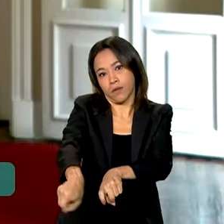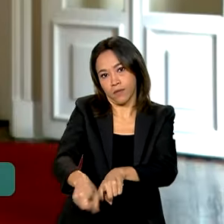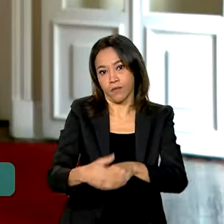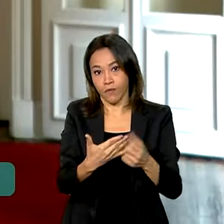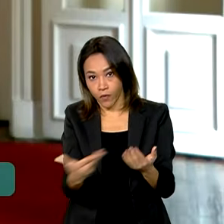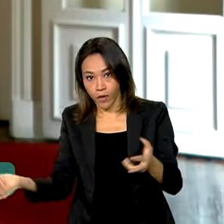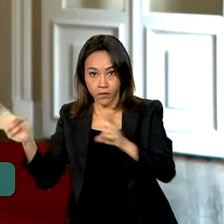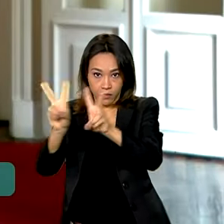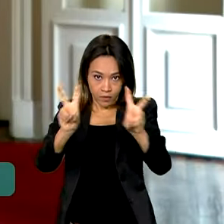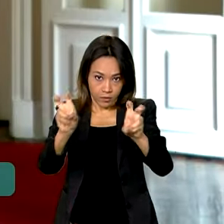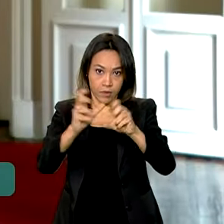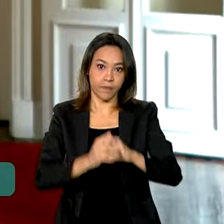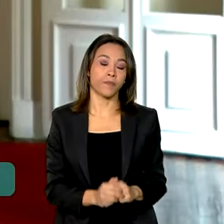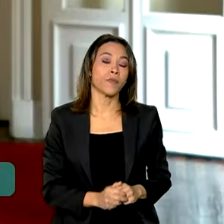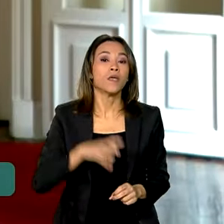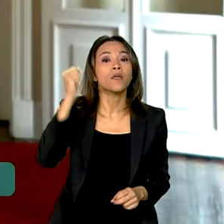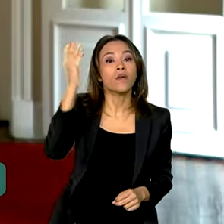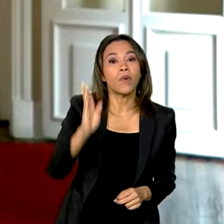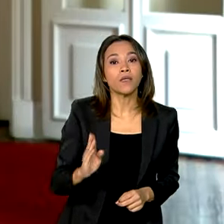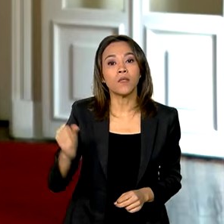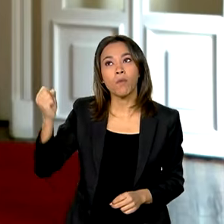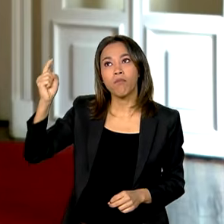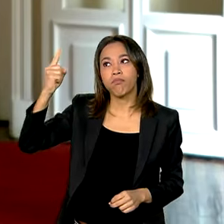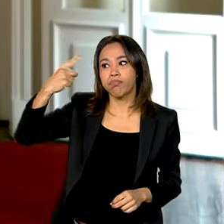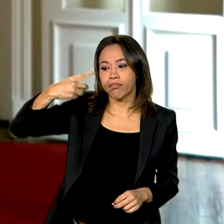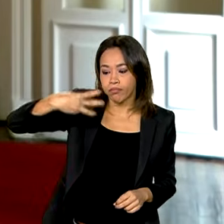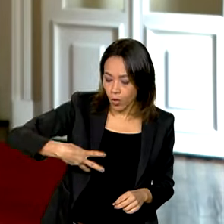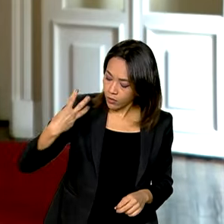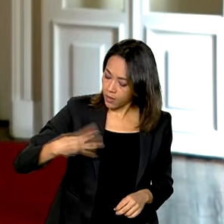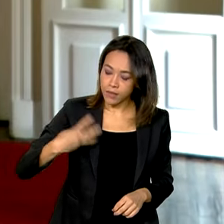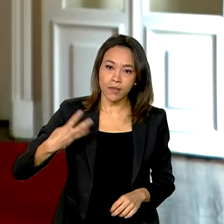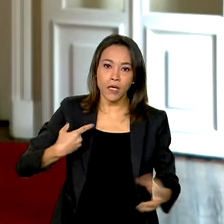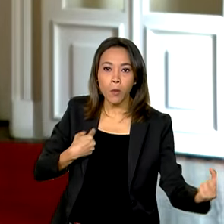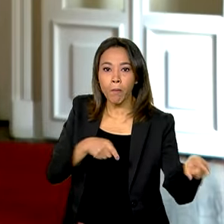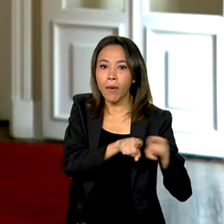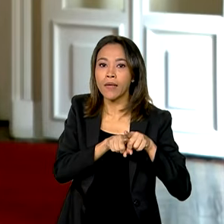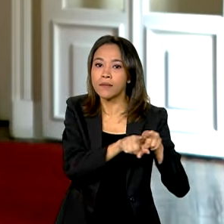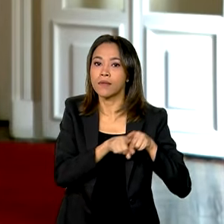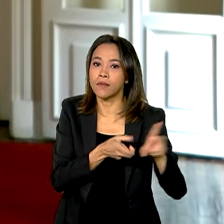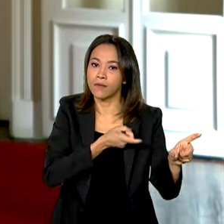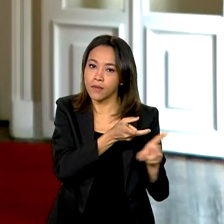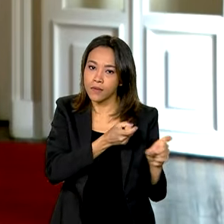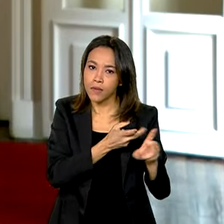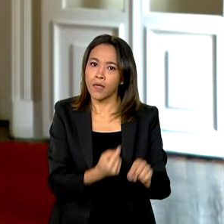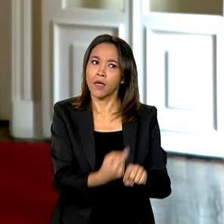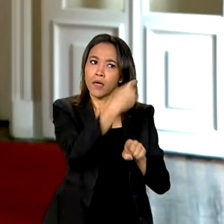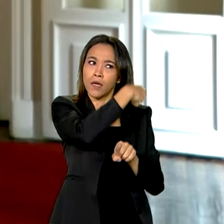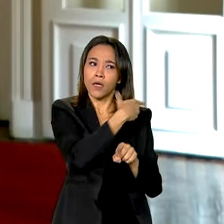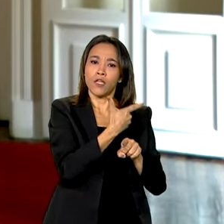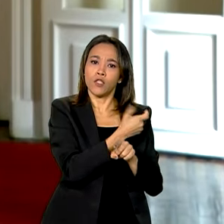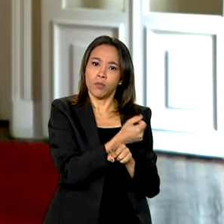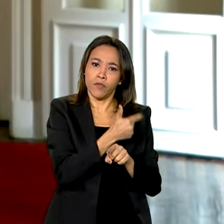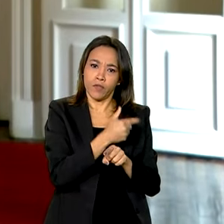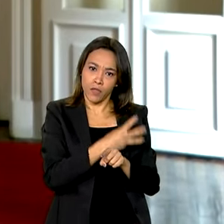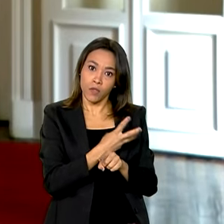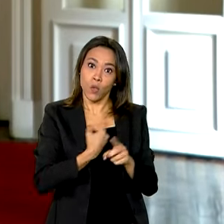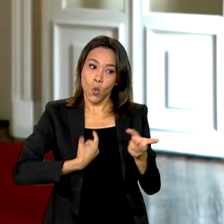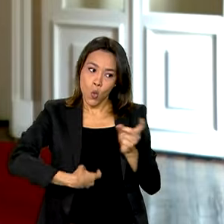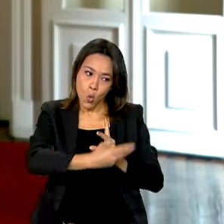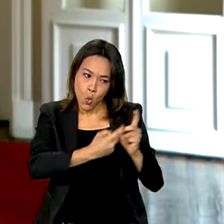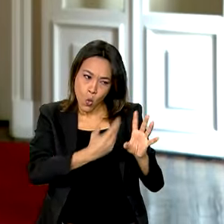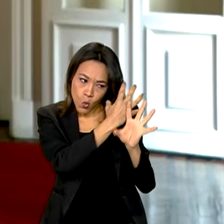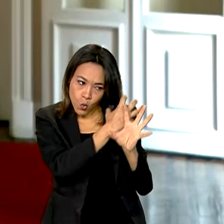O Brasil é o terceiro maior parceiro comercial da Colômbia. Em 2023, o comércio entre os dois países